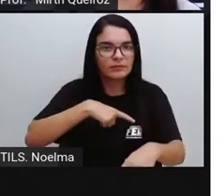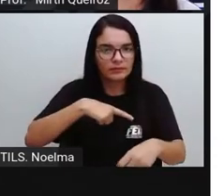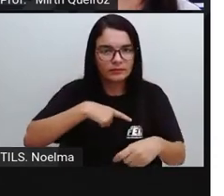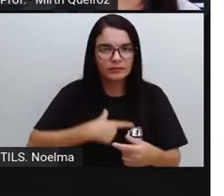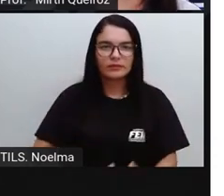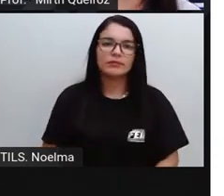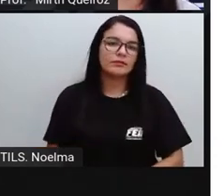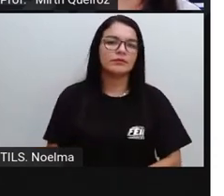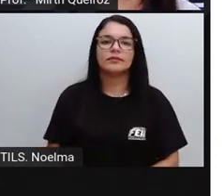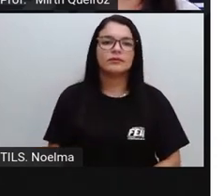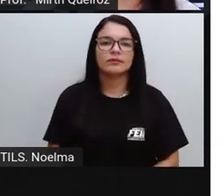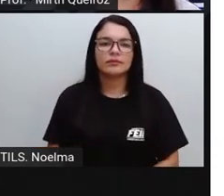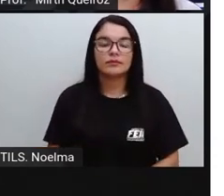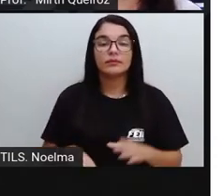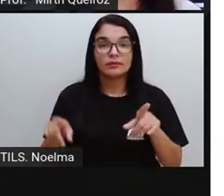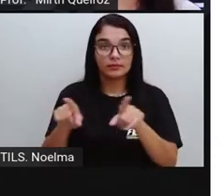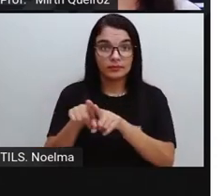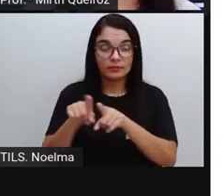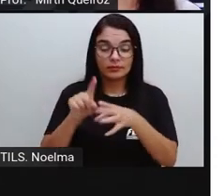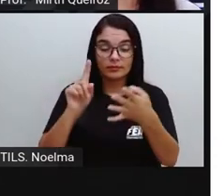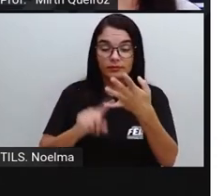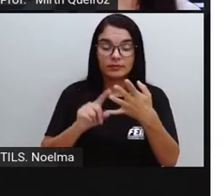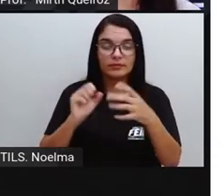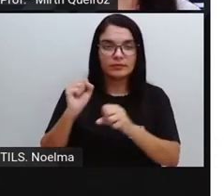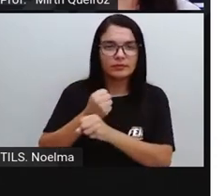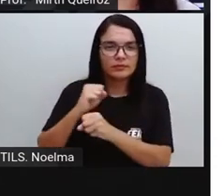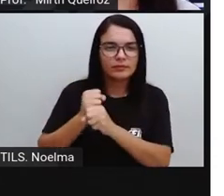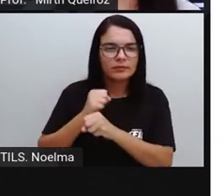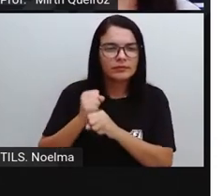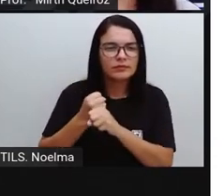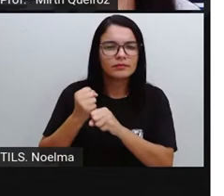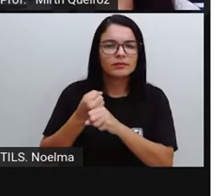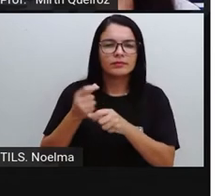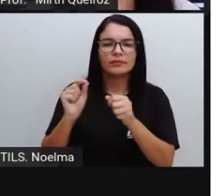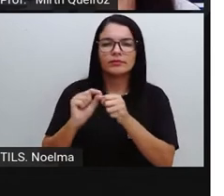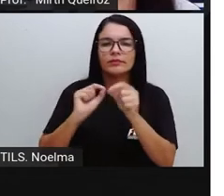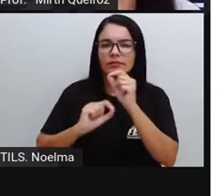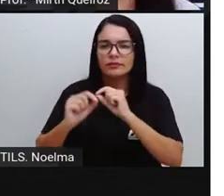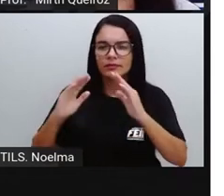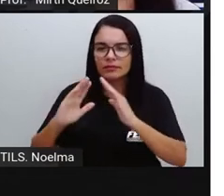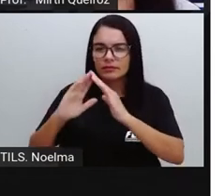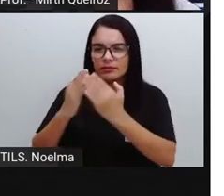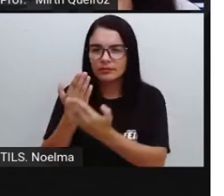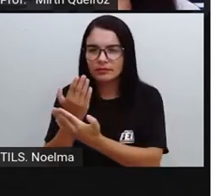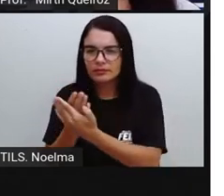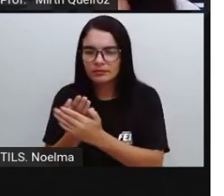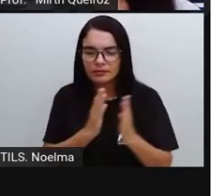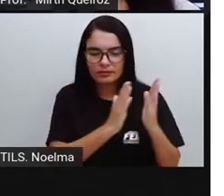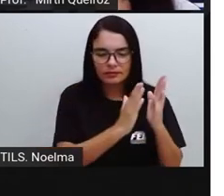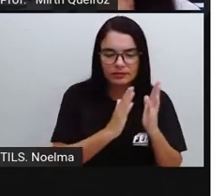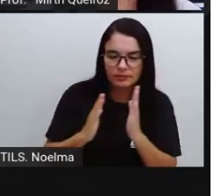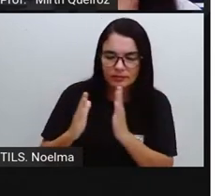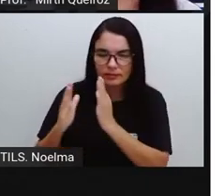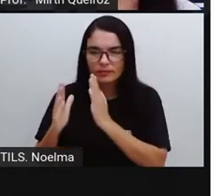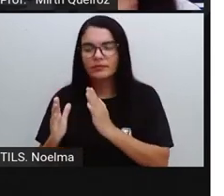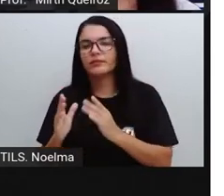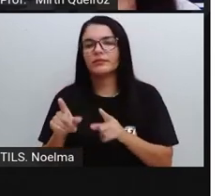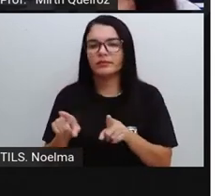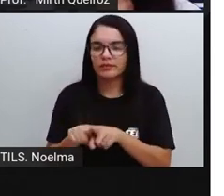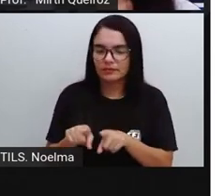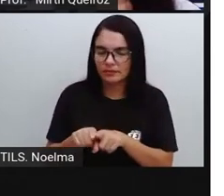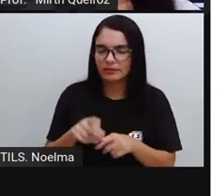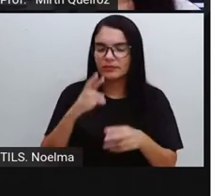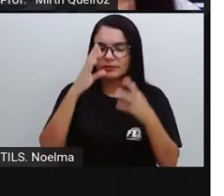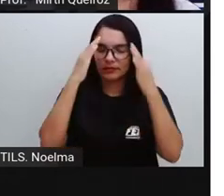Mantido pelos governos Construir e manter em funcionamento As creches, escolas e bibliotecas públicas Também é uma